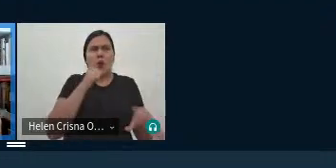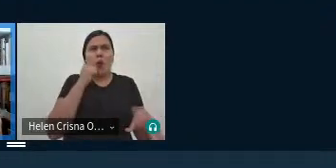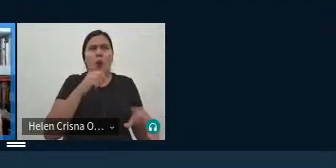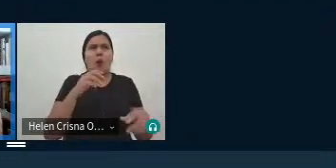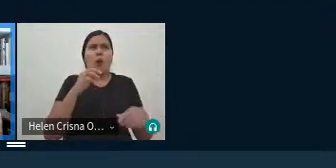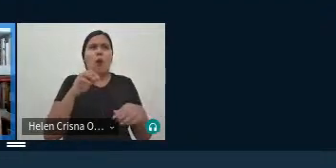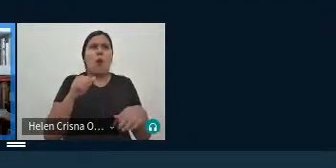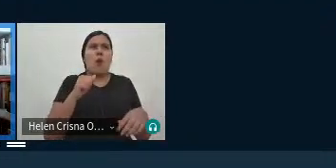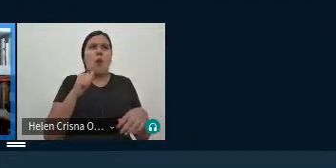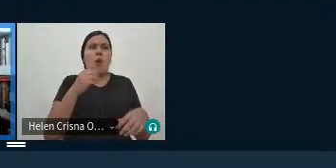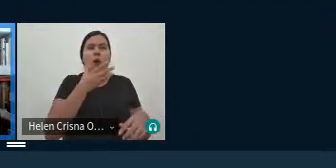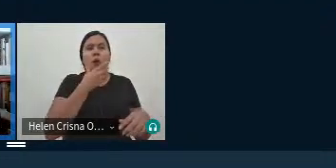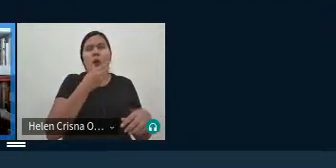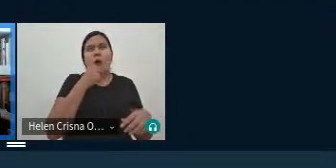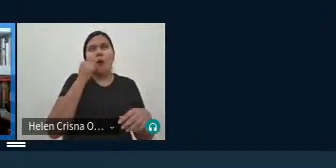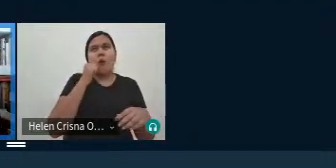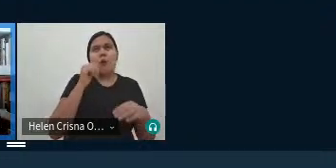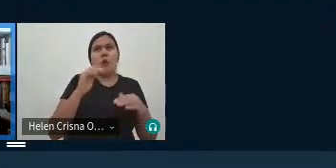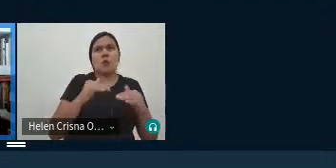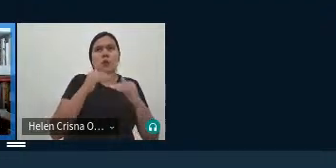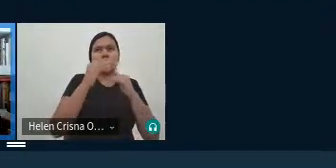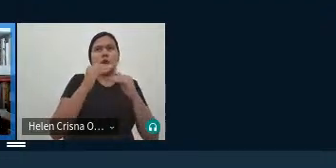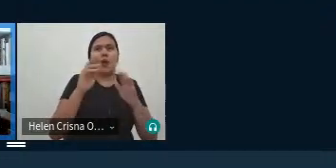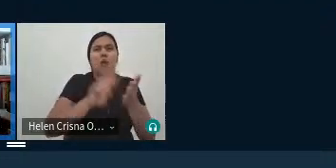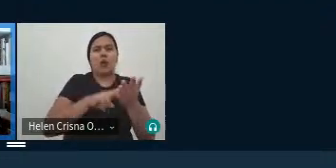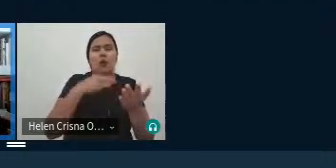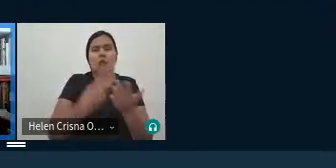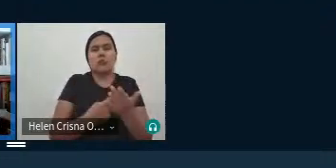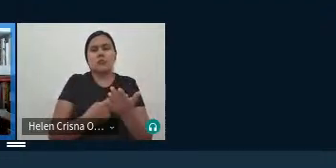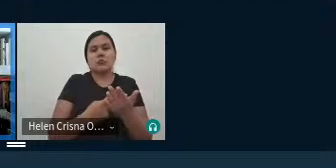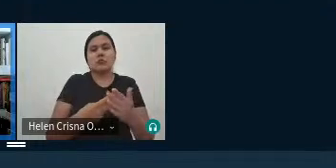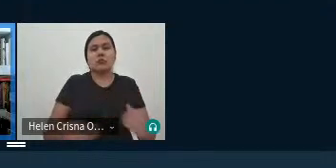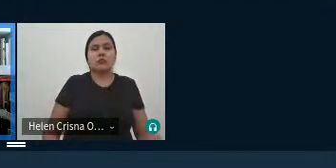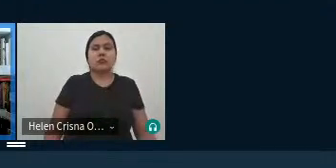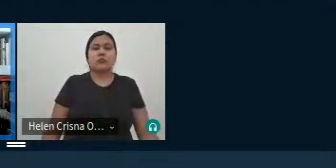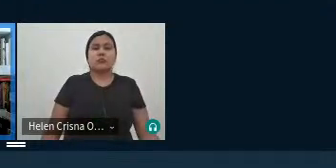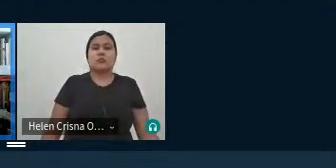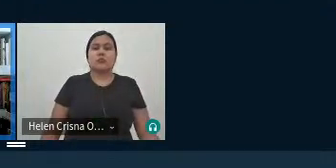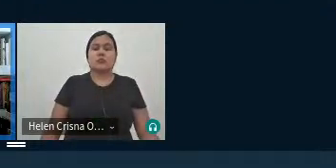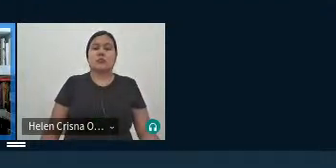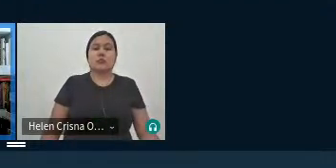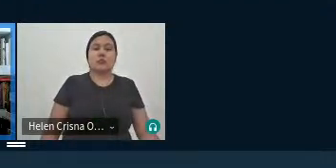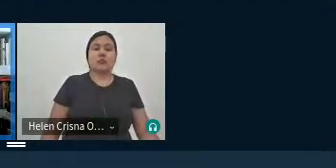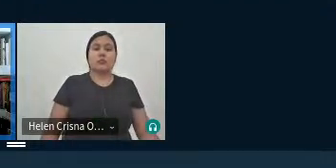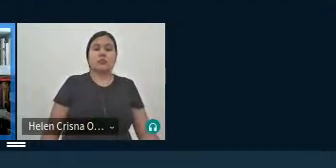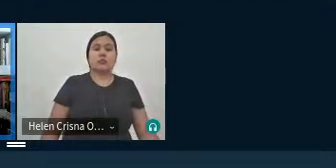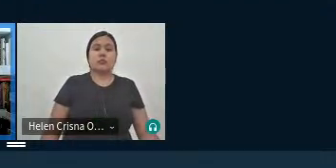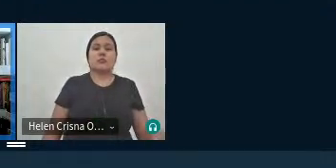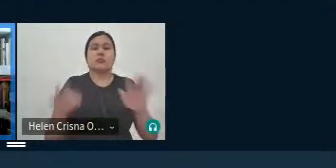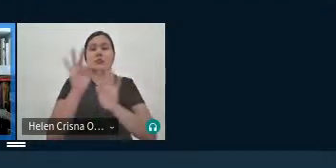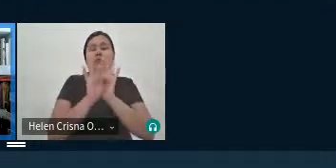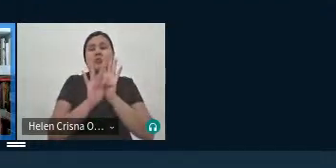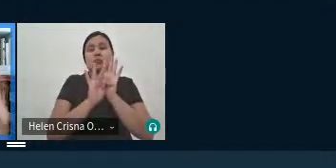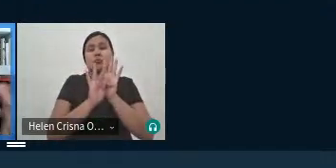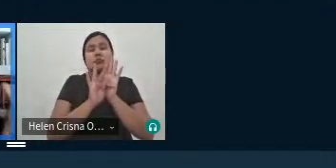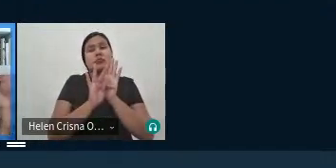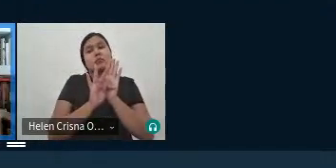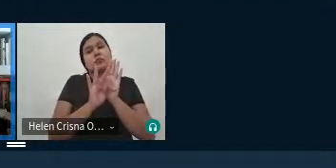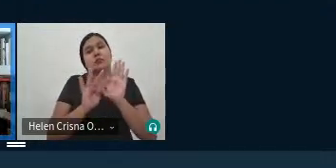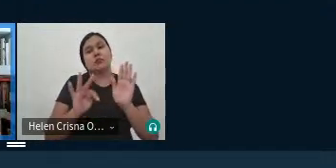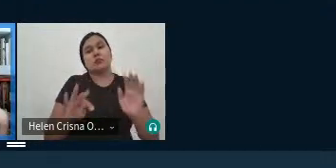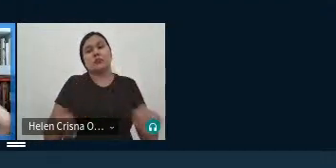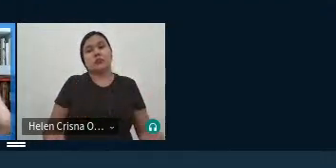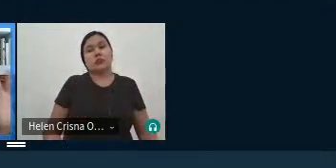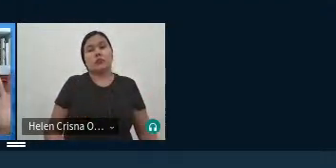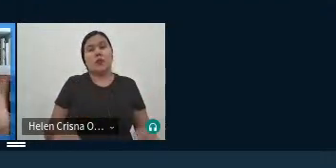mulher e da e da tradução do texto do texto do